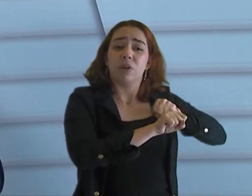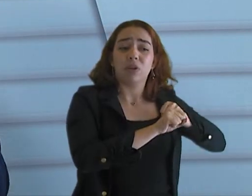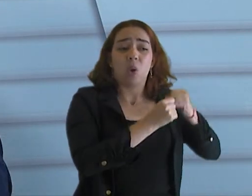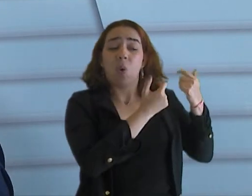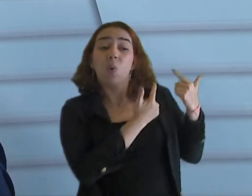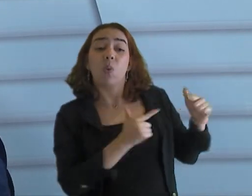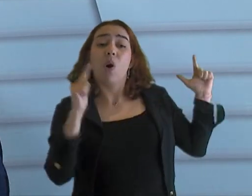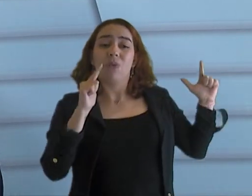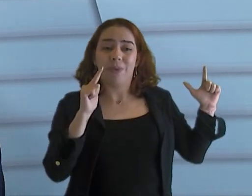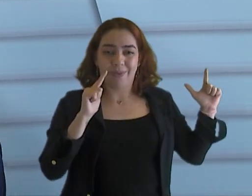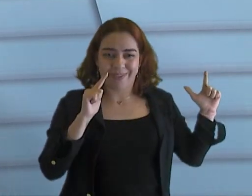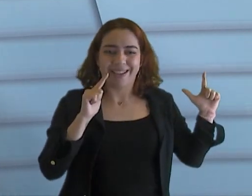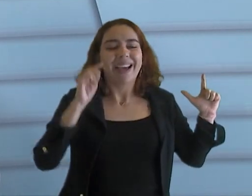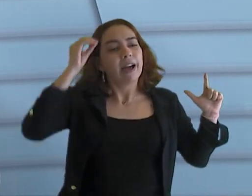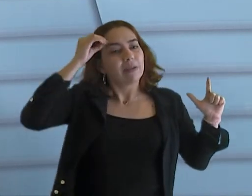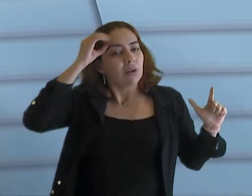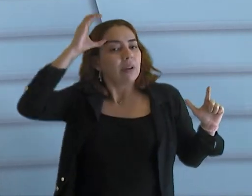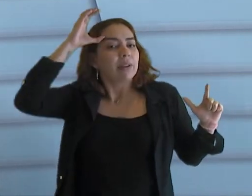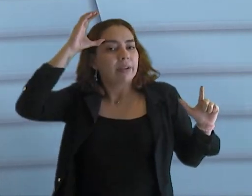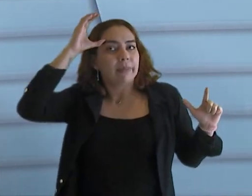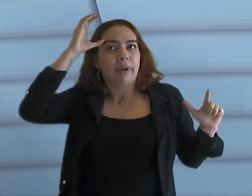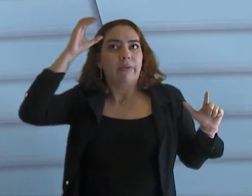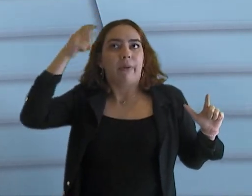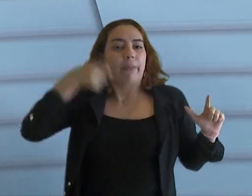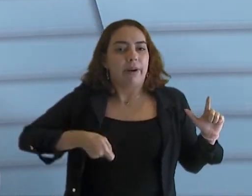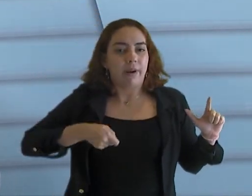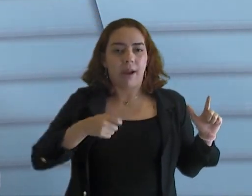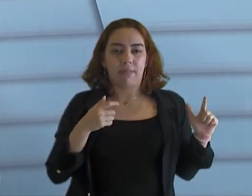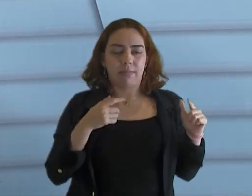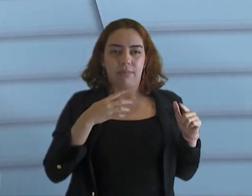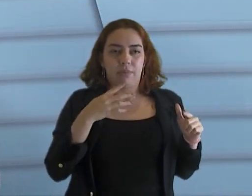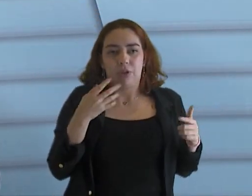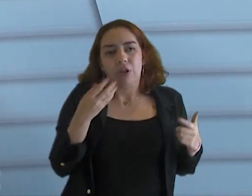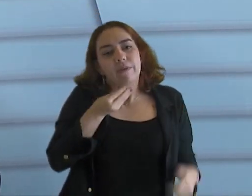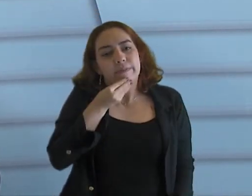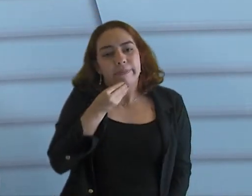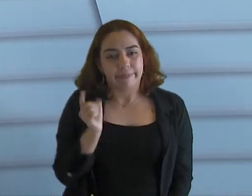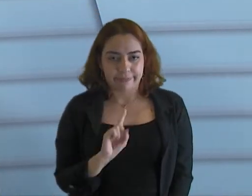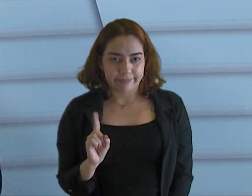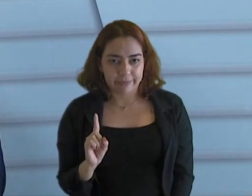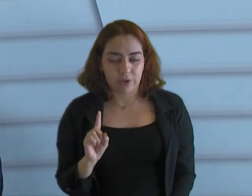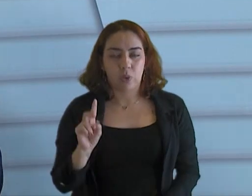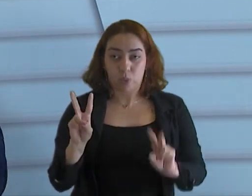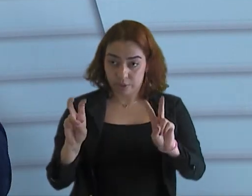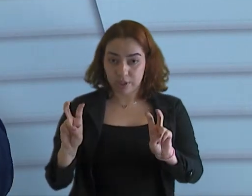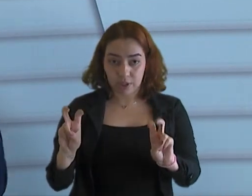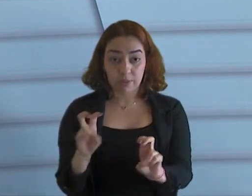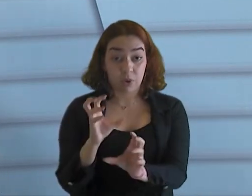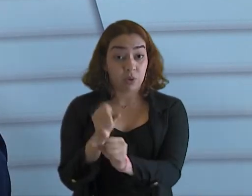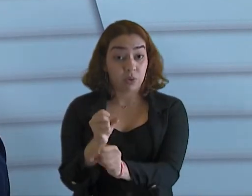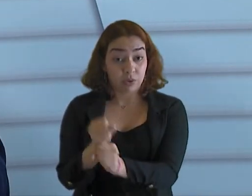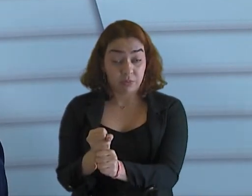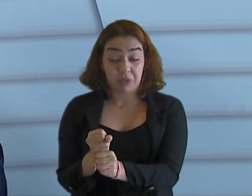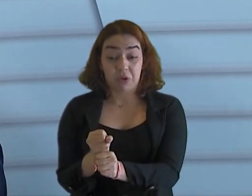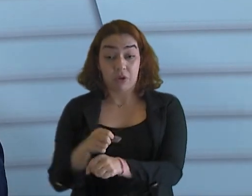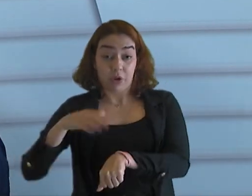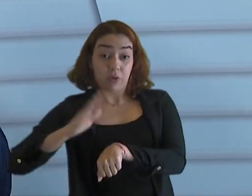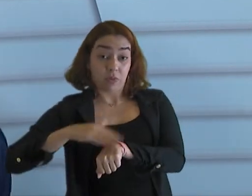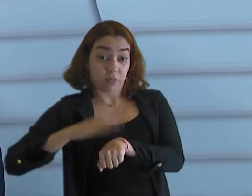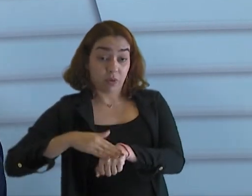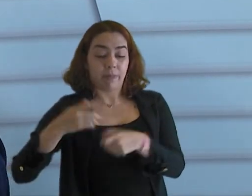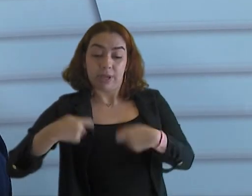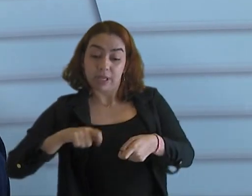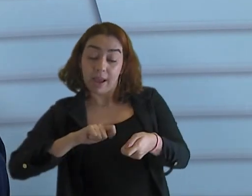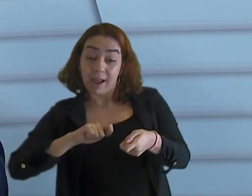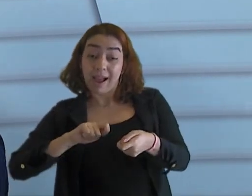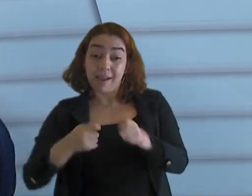que ele conhece bem. E não tem a obrigação de conhecer a linguajar técnico do orçamento. A gente tem a obrigação de traduzir isso para cidadão. Porque a está